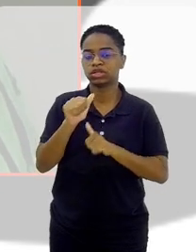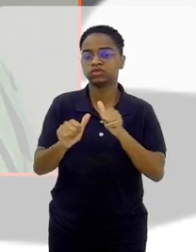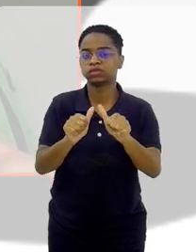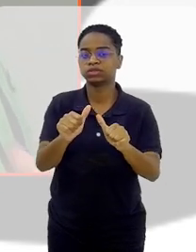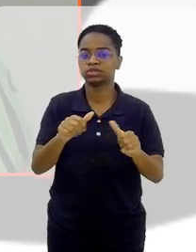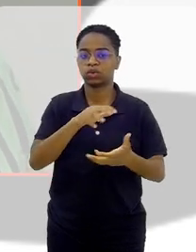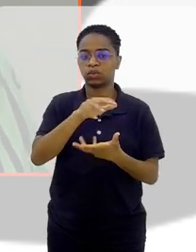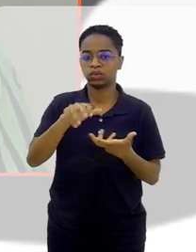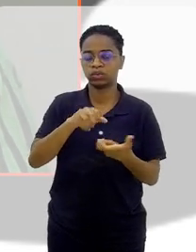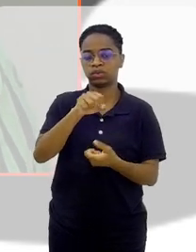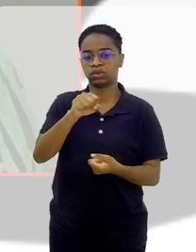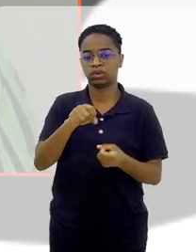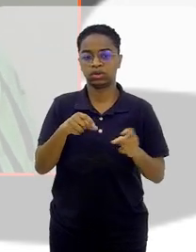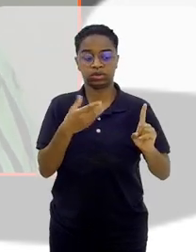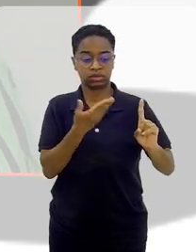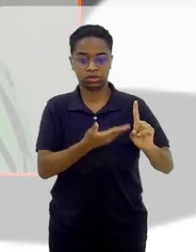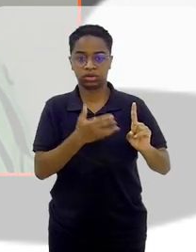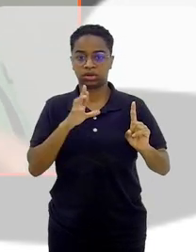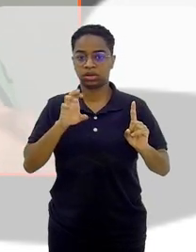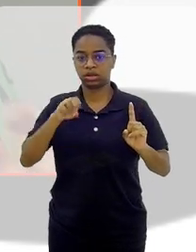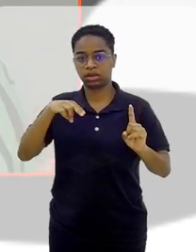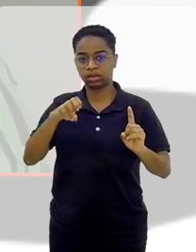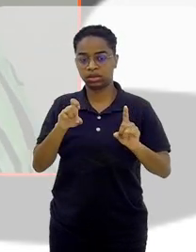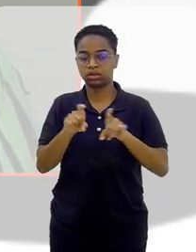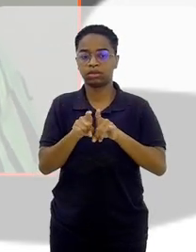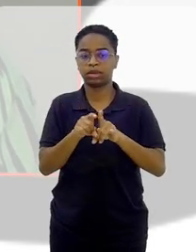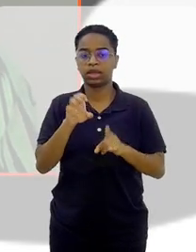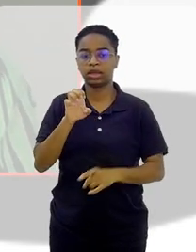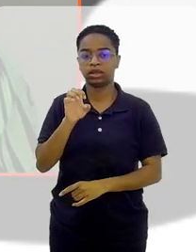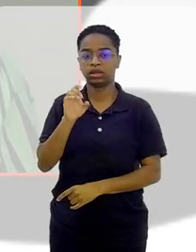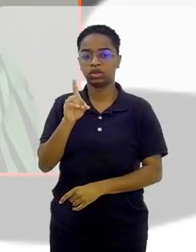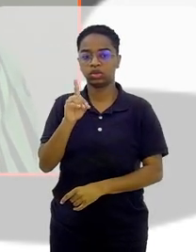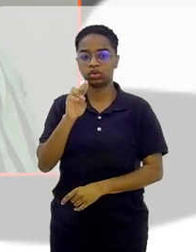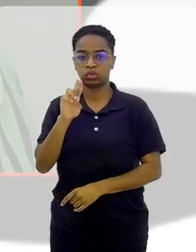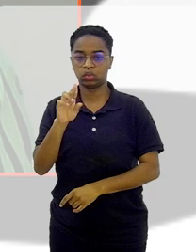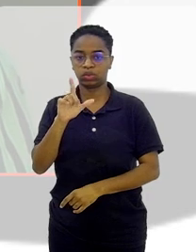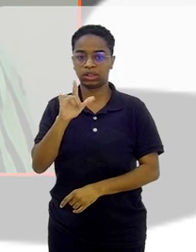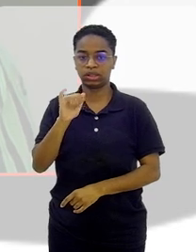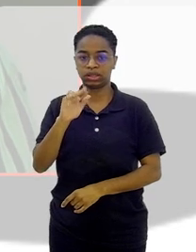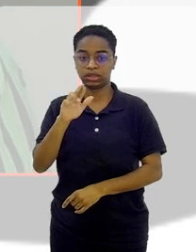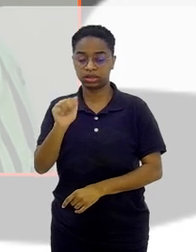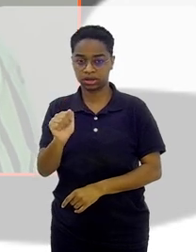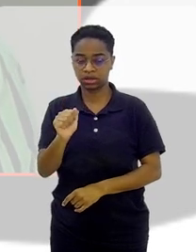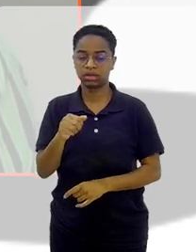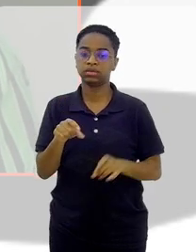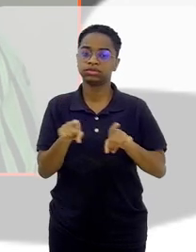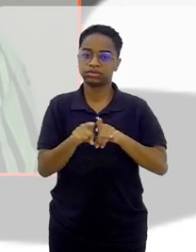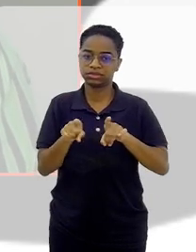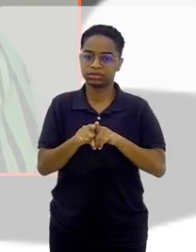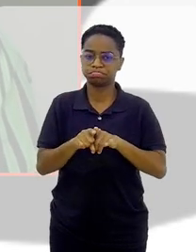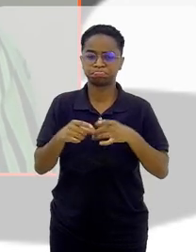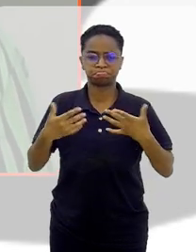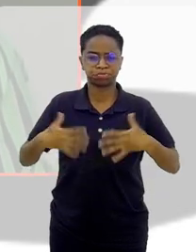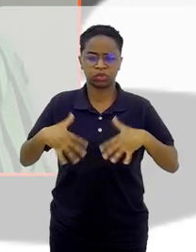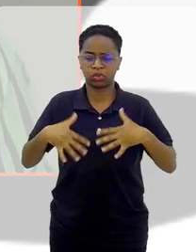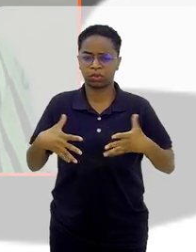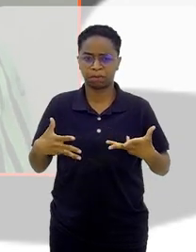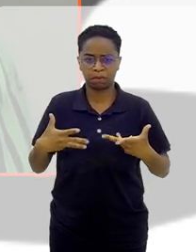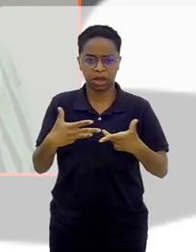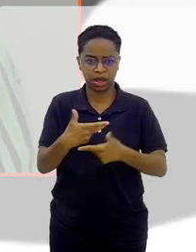transformação, sustentabilidade, né? O René Silva, o Edu Lira, do Gerando Falcões, que é uma pessoa incrível,